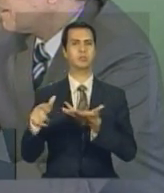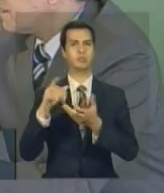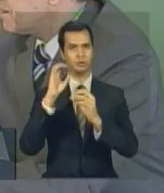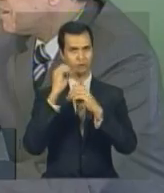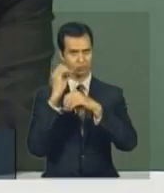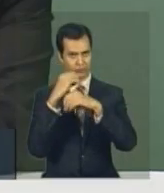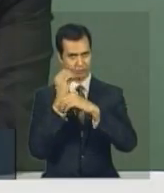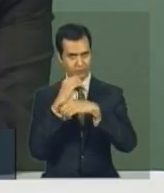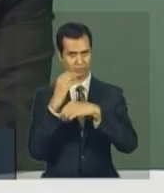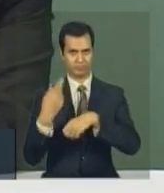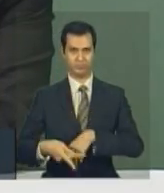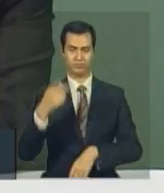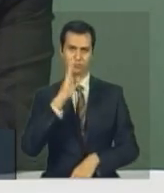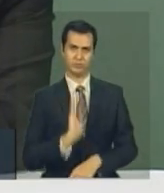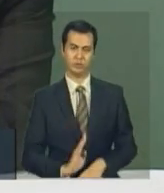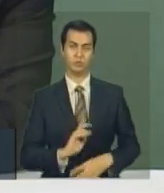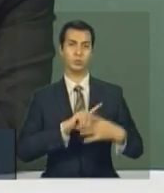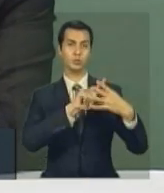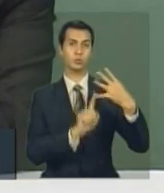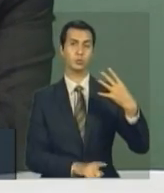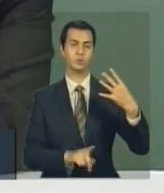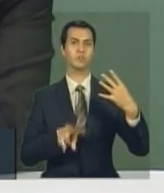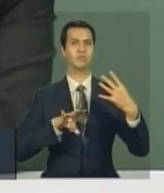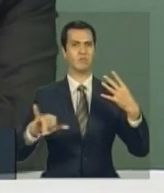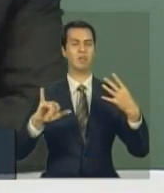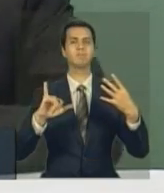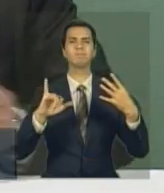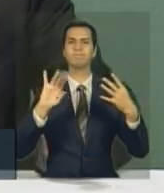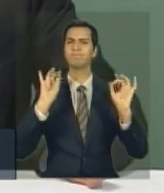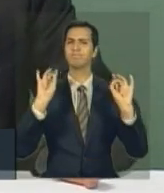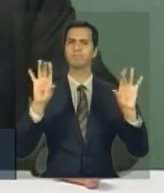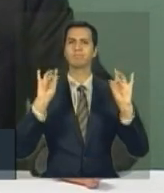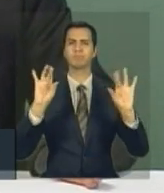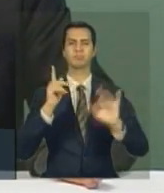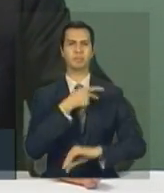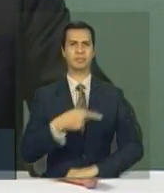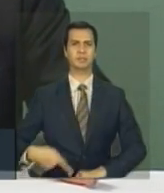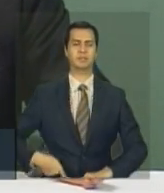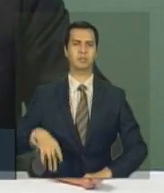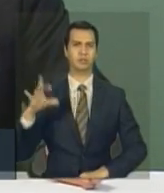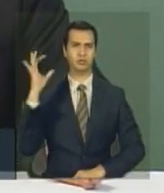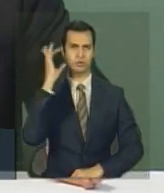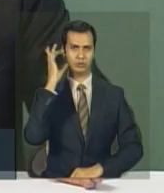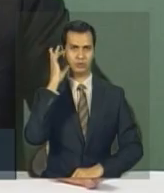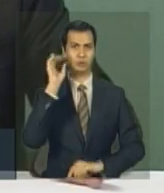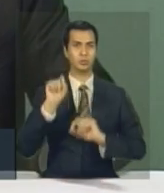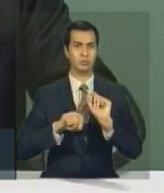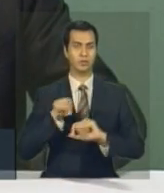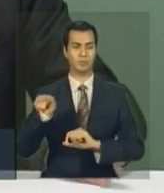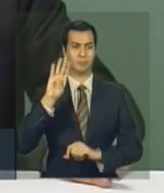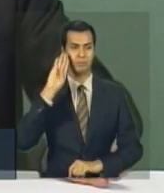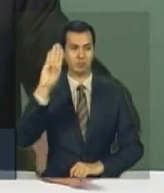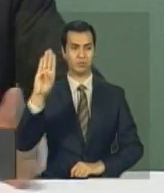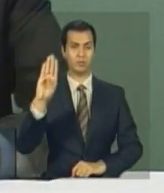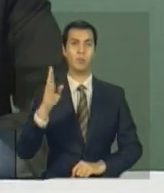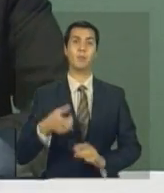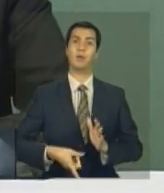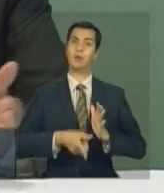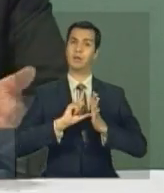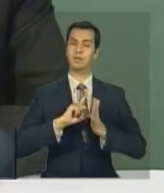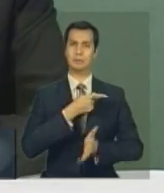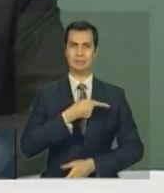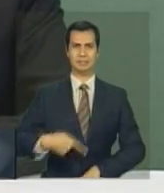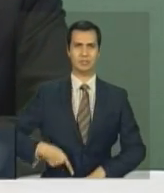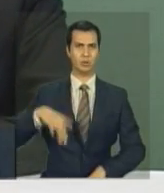o governo Dilma em relação ao governo Lula. O governo Lula fez uma